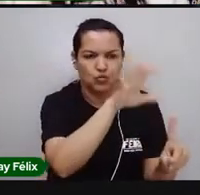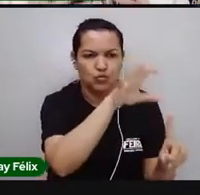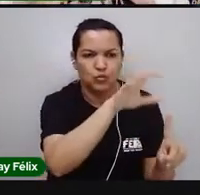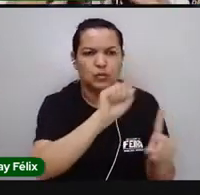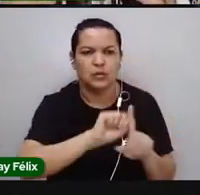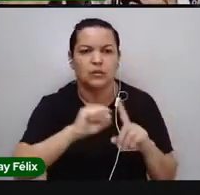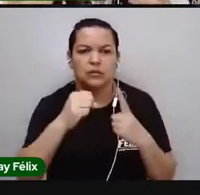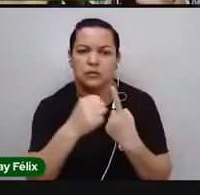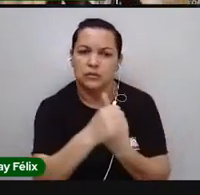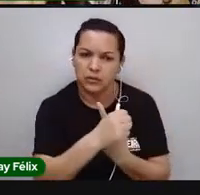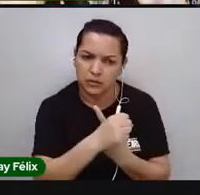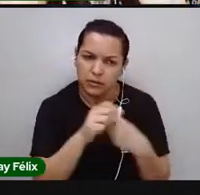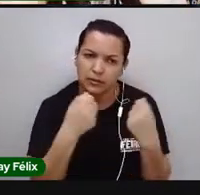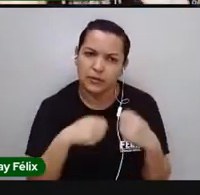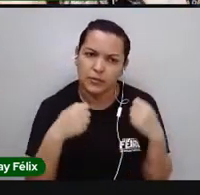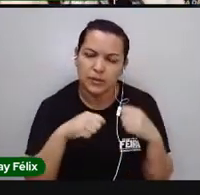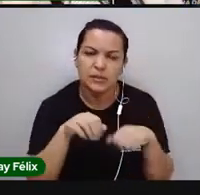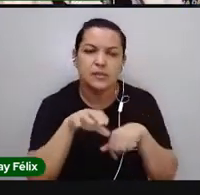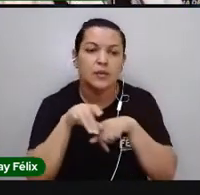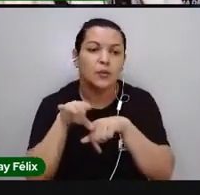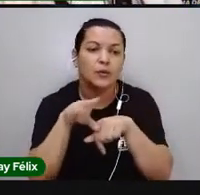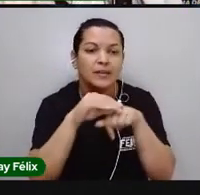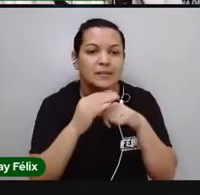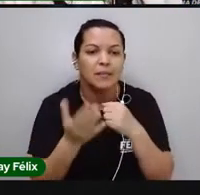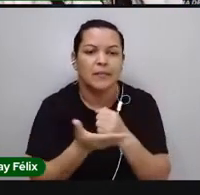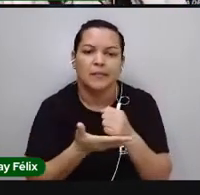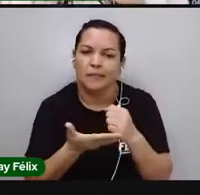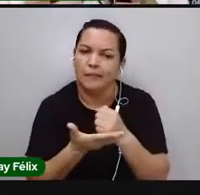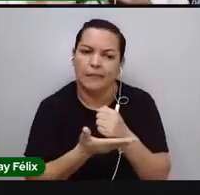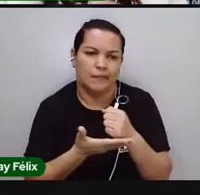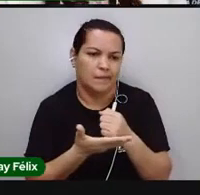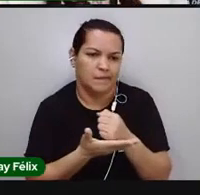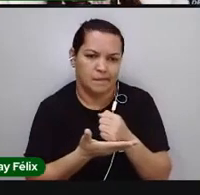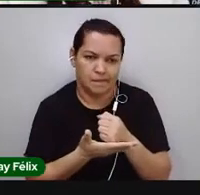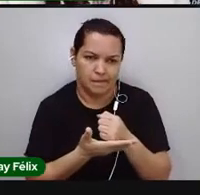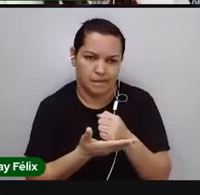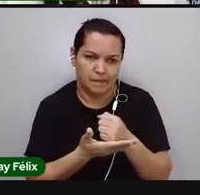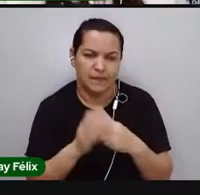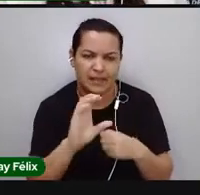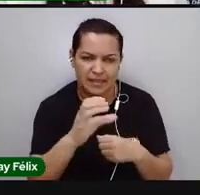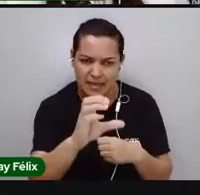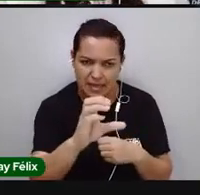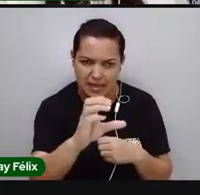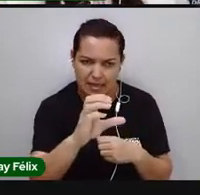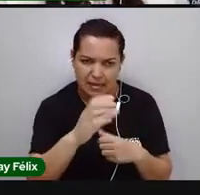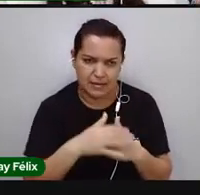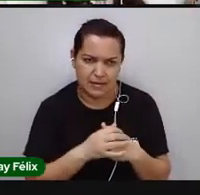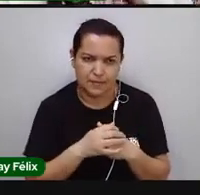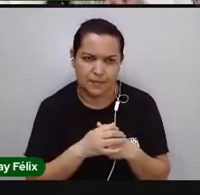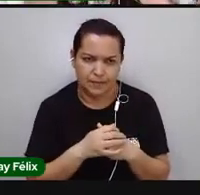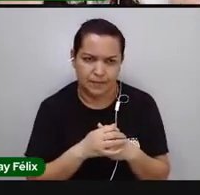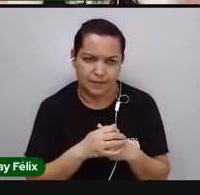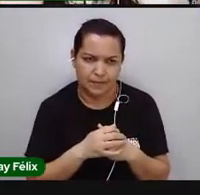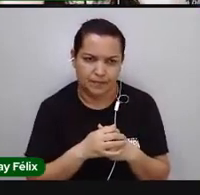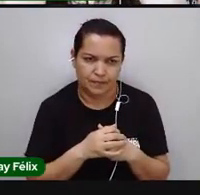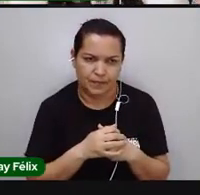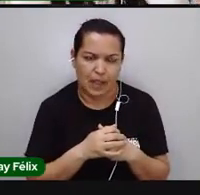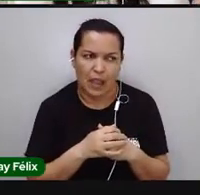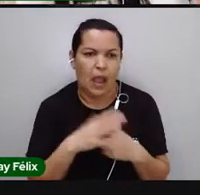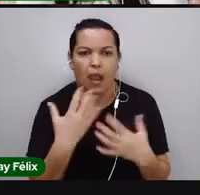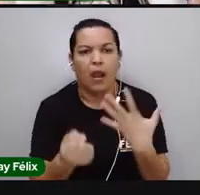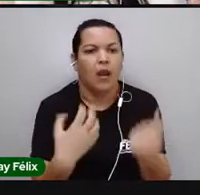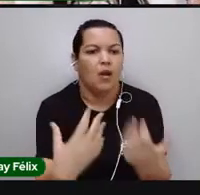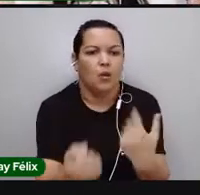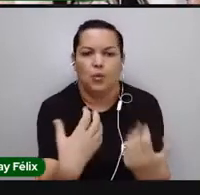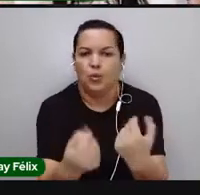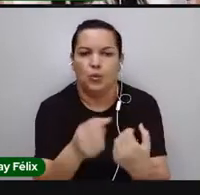e a gente precisa ter conhecimentos básicos sobre ela. A gente não precisa concordar com tudo da